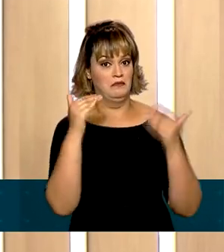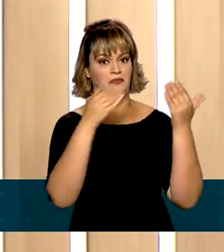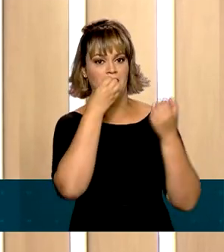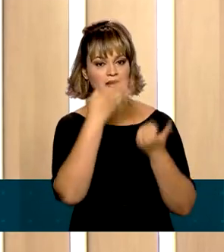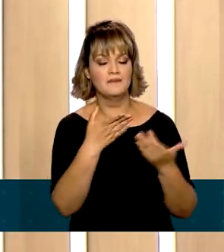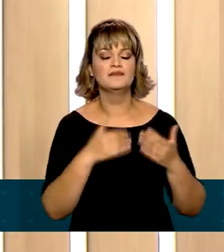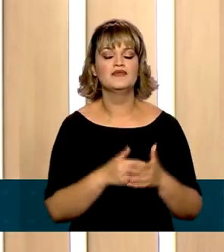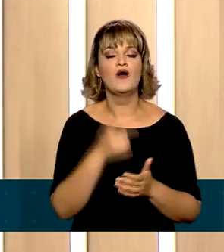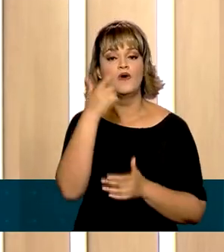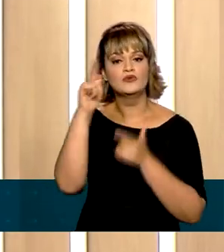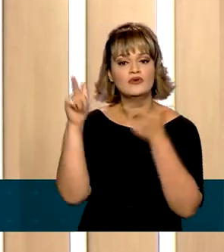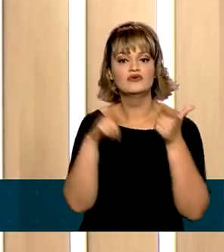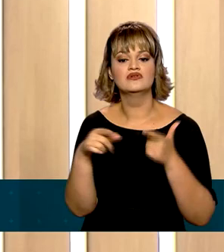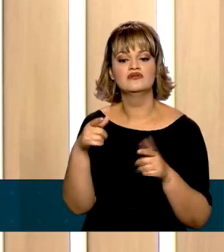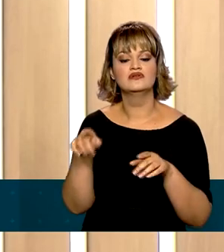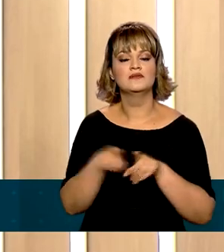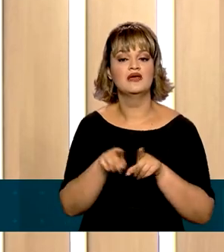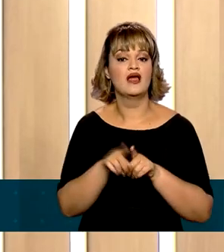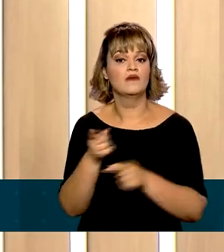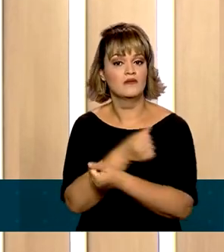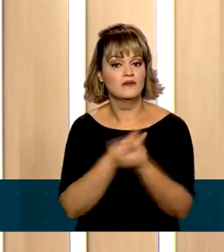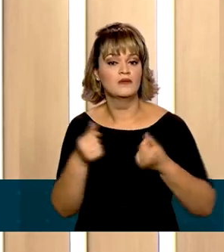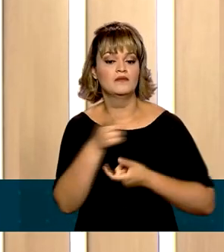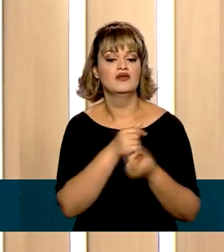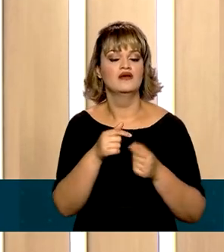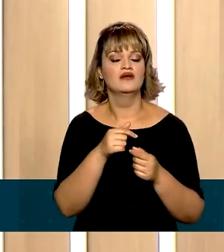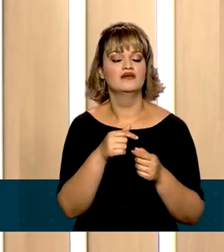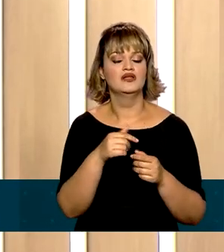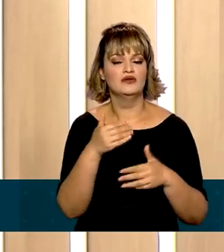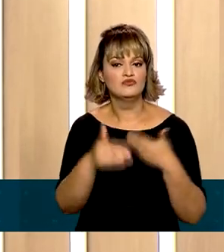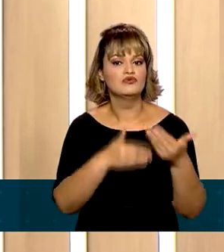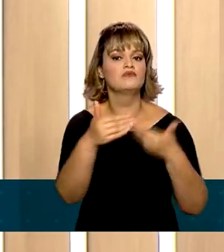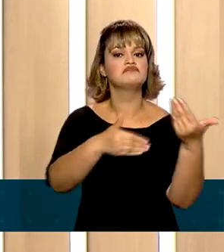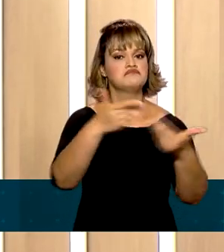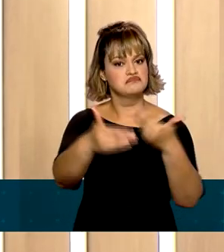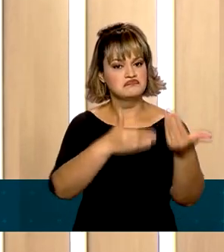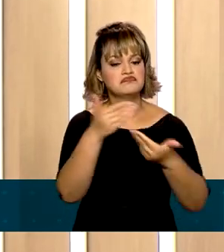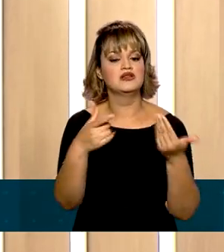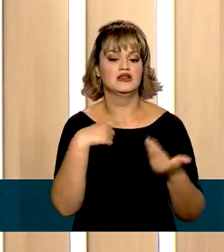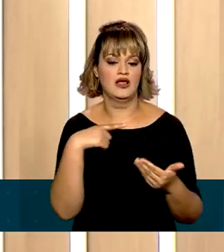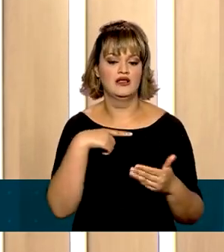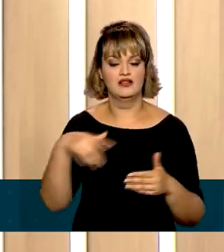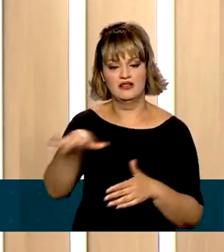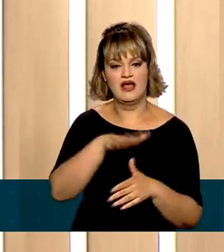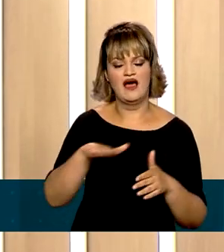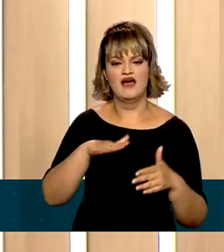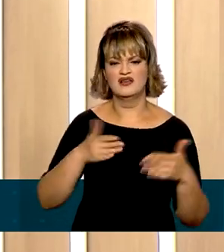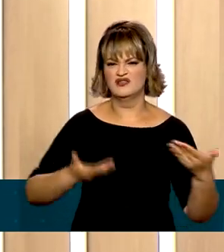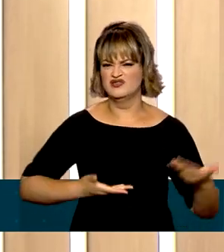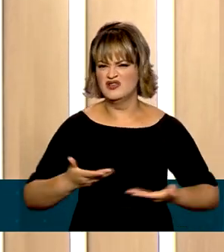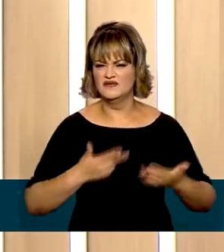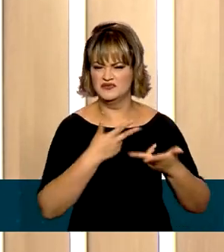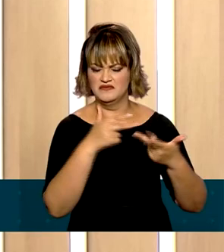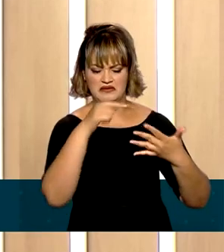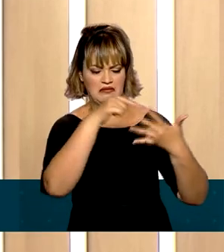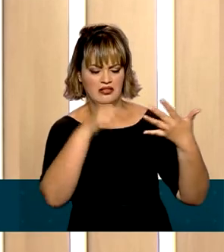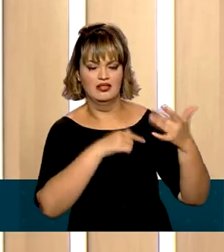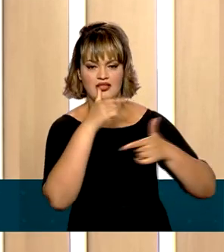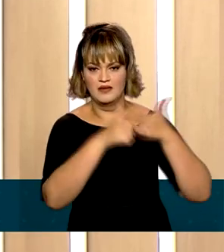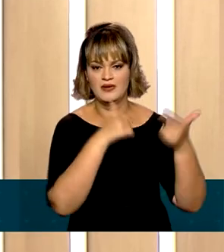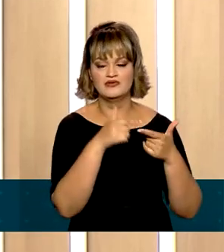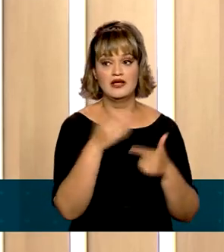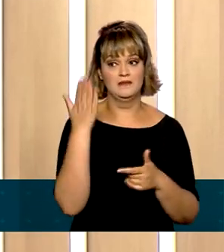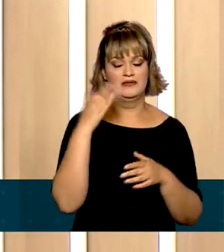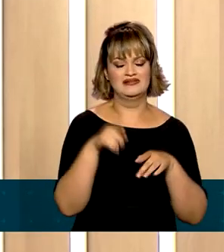poderia mencionar, cabe destacar também a economia que continua em crescimento, pelo menos no setor de serviços que se recuperou da